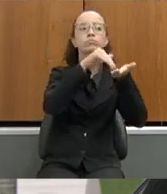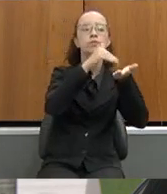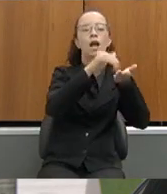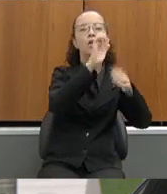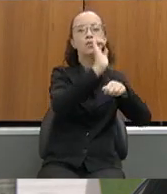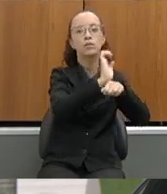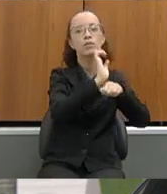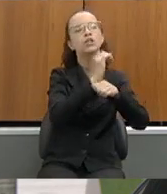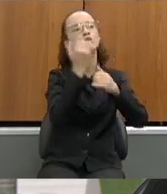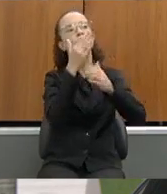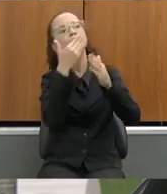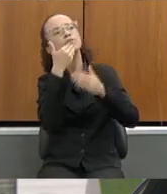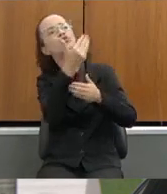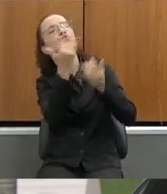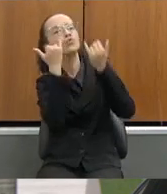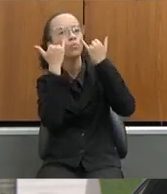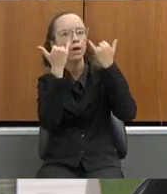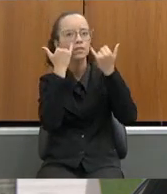pedido de informações